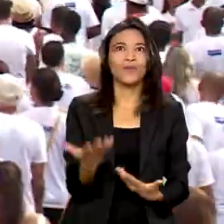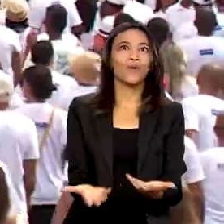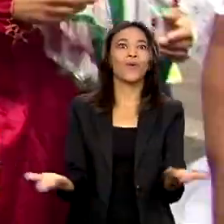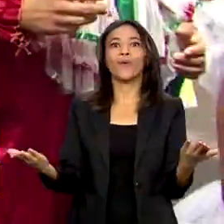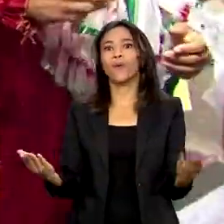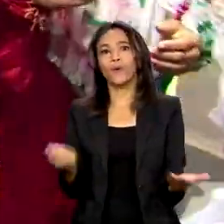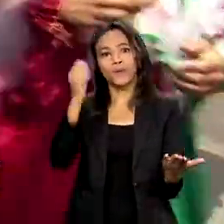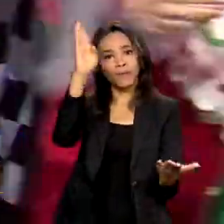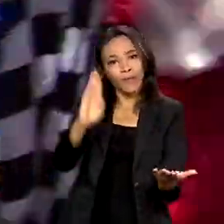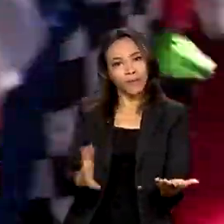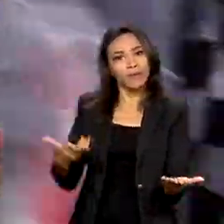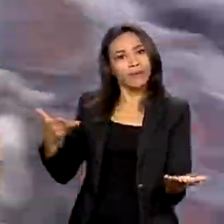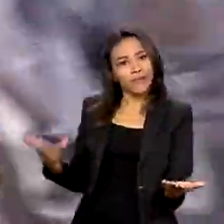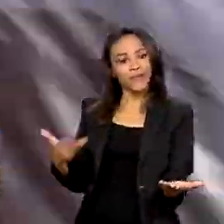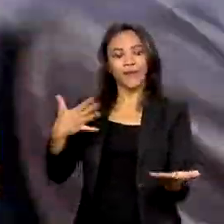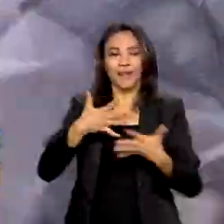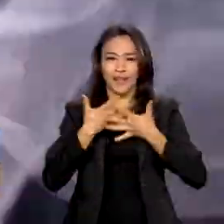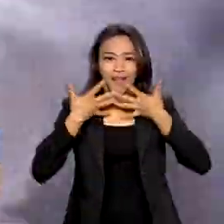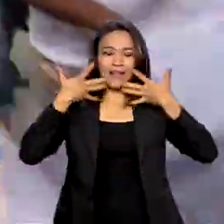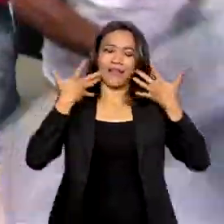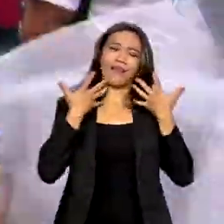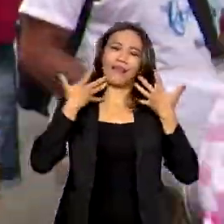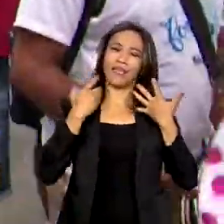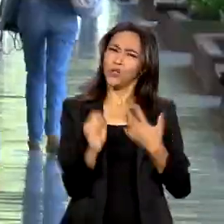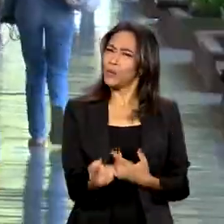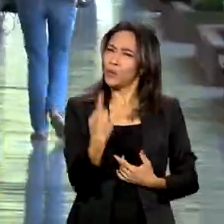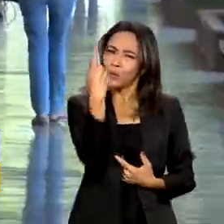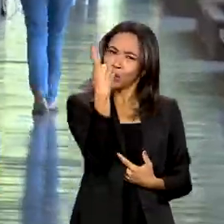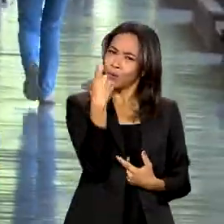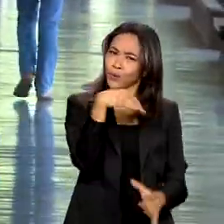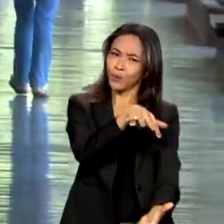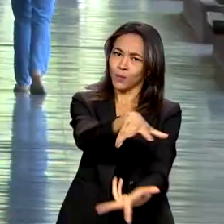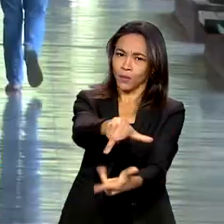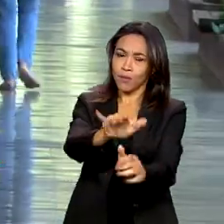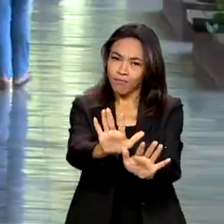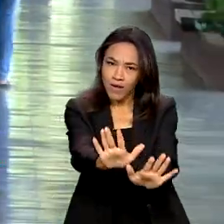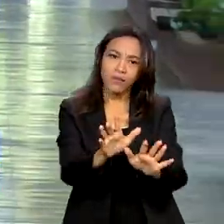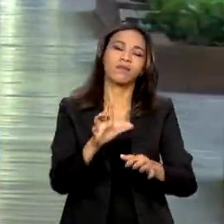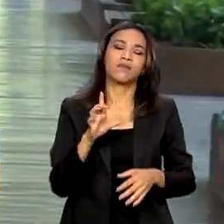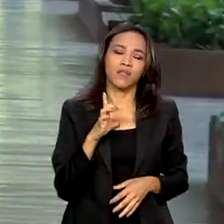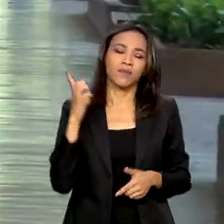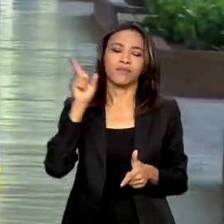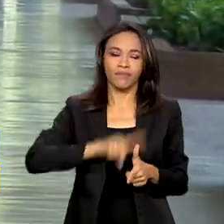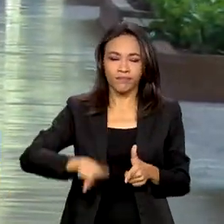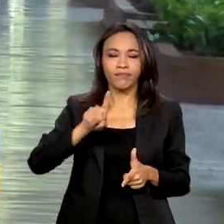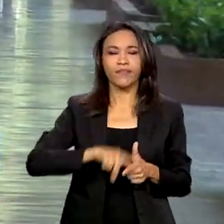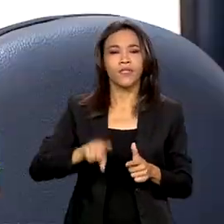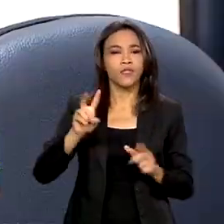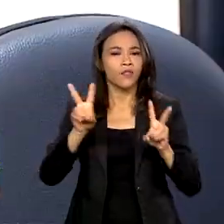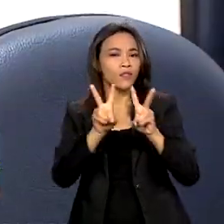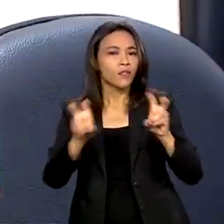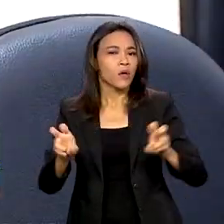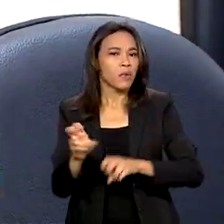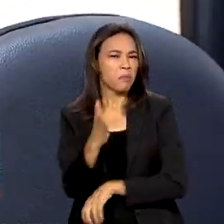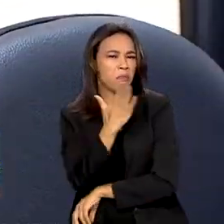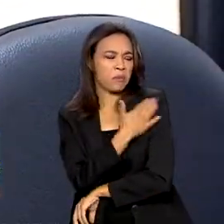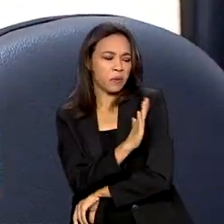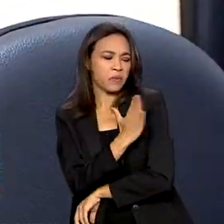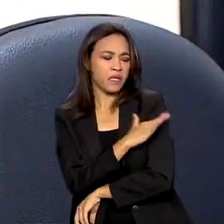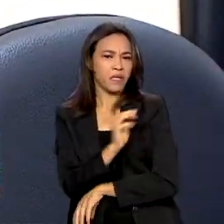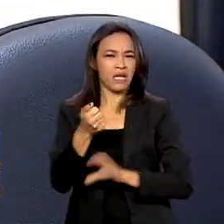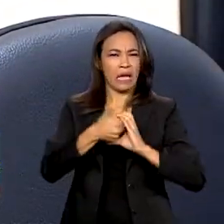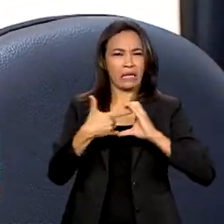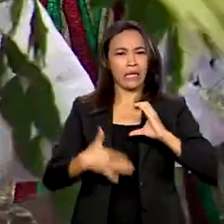somos, esse povo alegre e único, mas ainda enfrentamos preconceitos por características